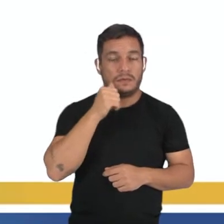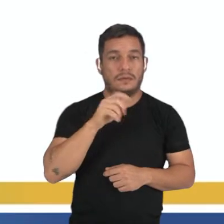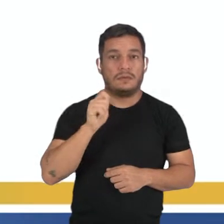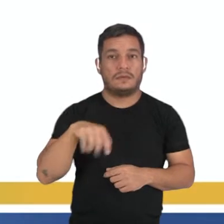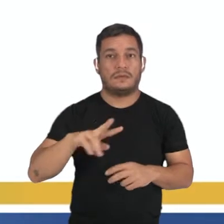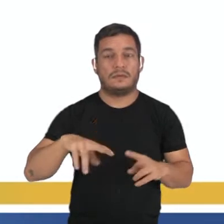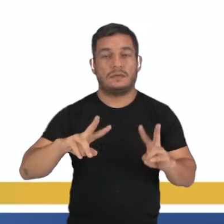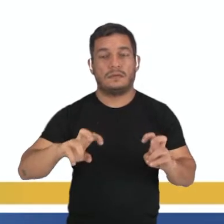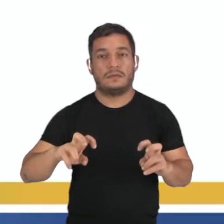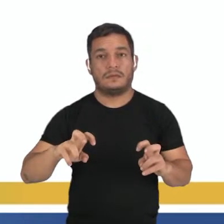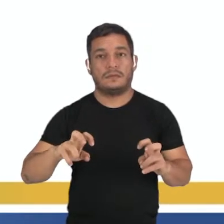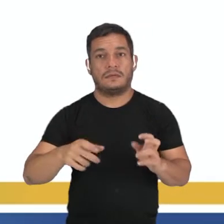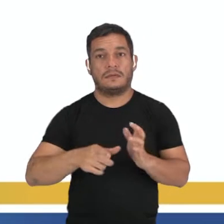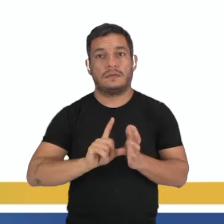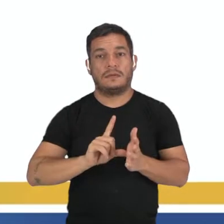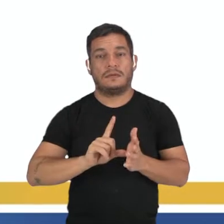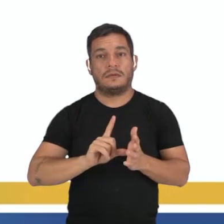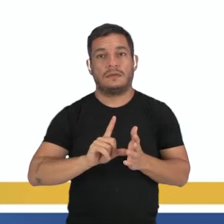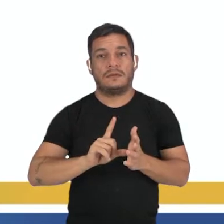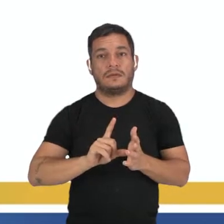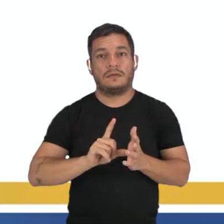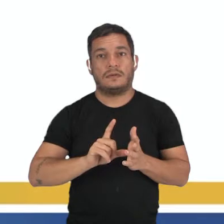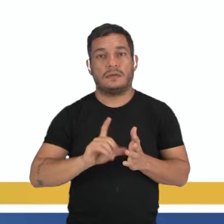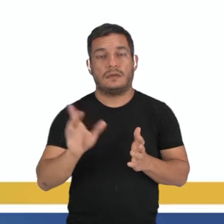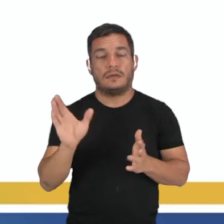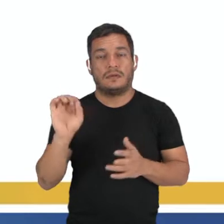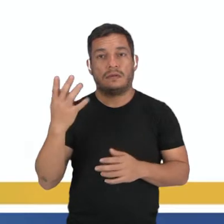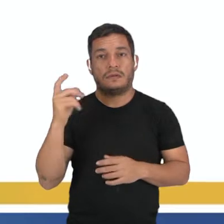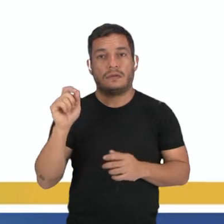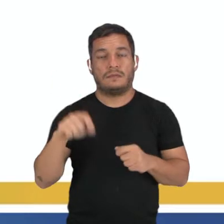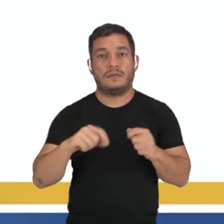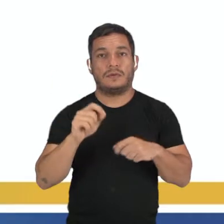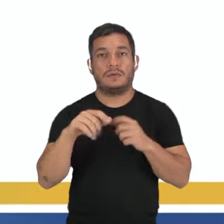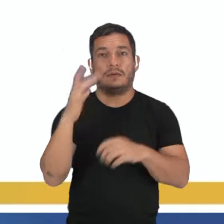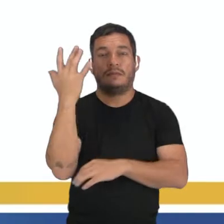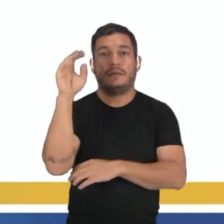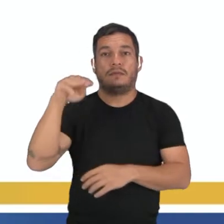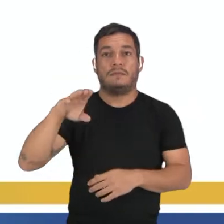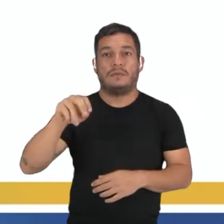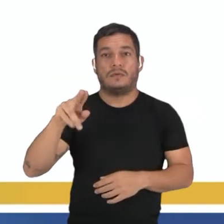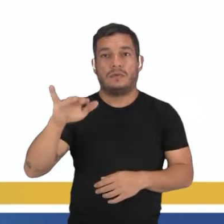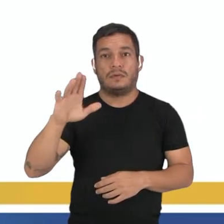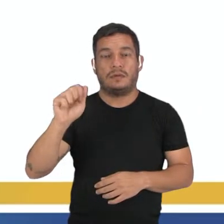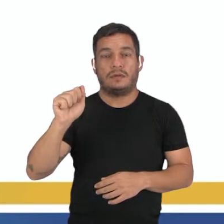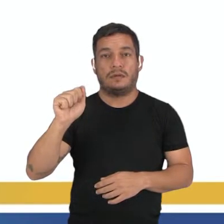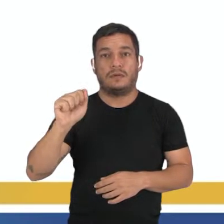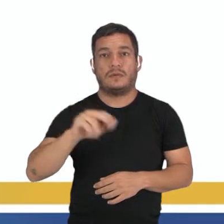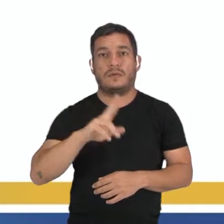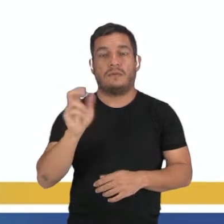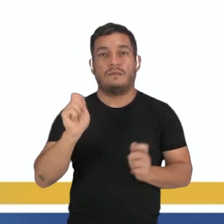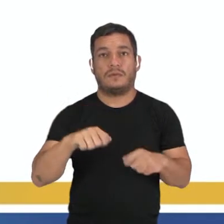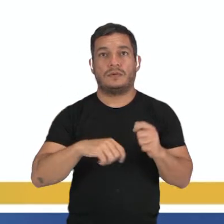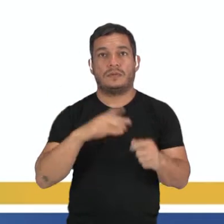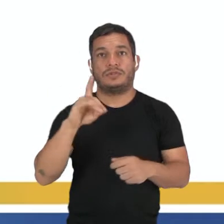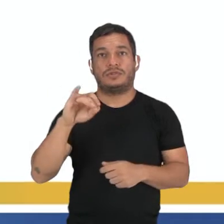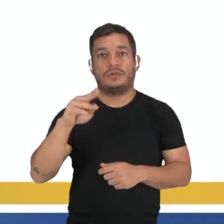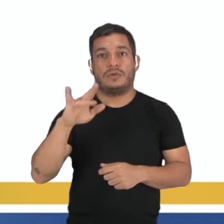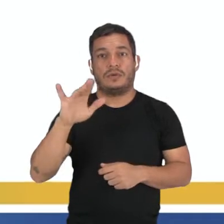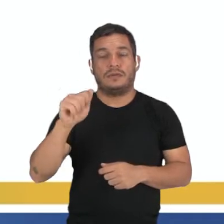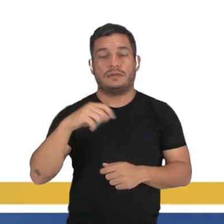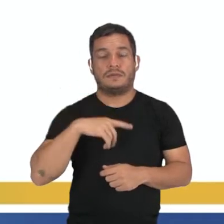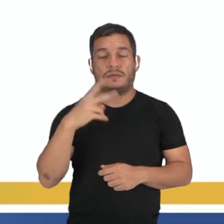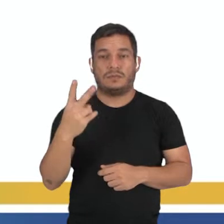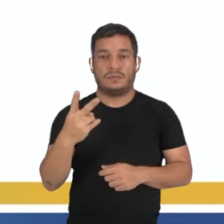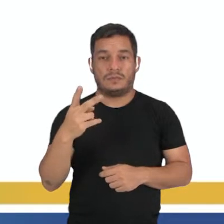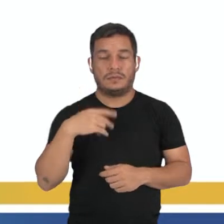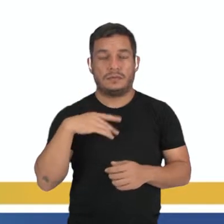a gente viu anteriormente, ou seja, em alguns casos pode ser planta monóica, se só tiver um deles, ou pode ser dióica, se tiver os dois,